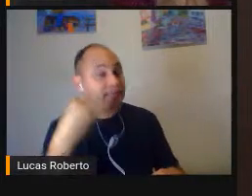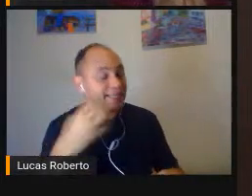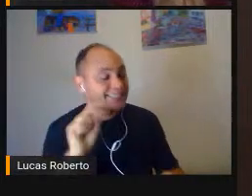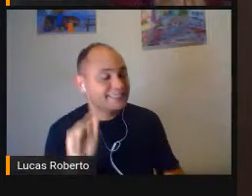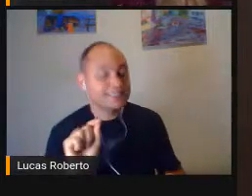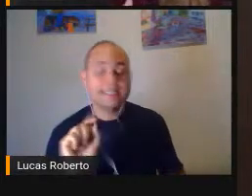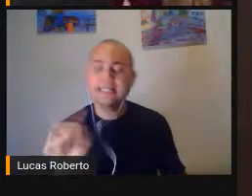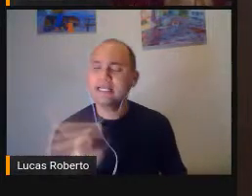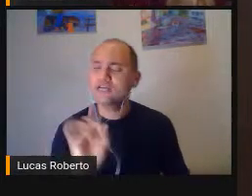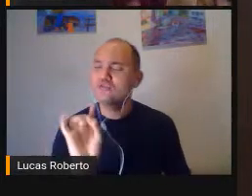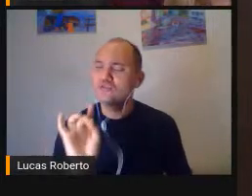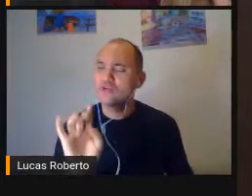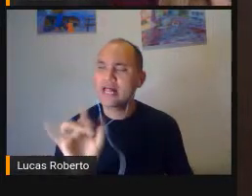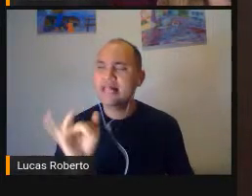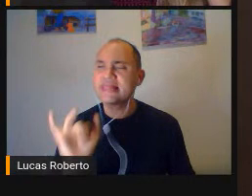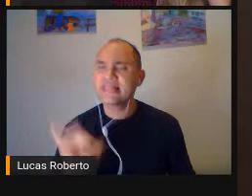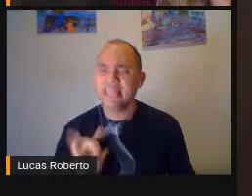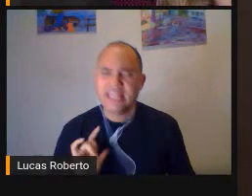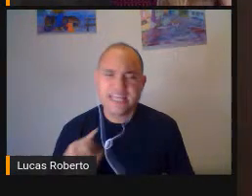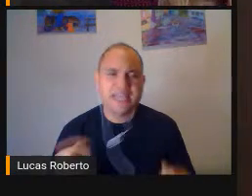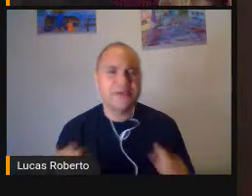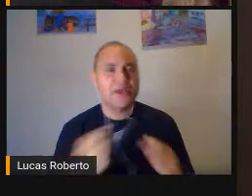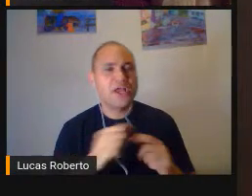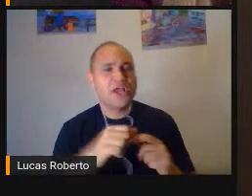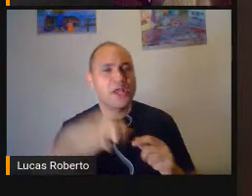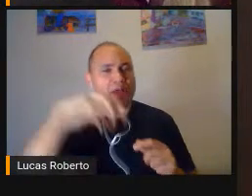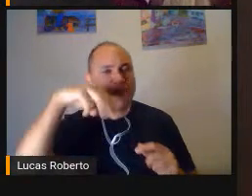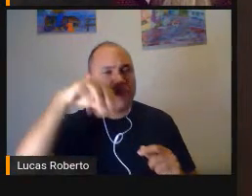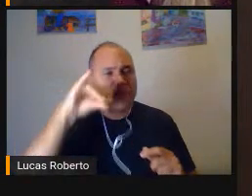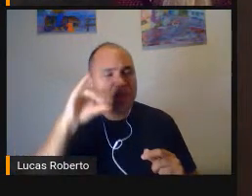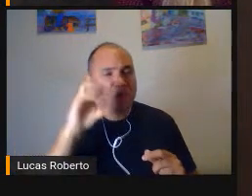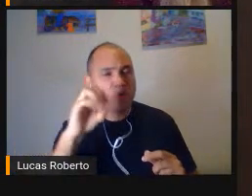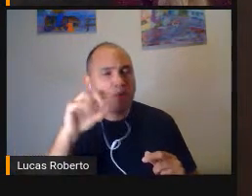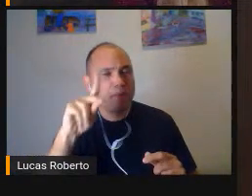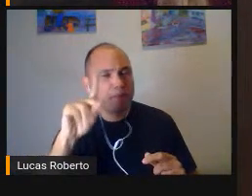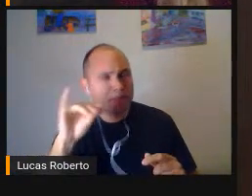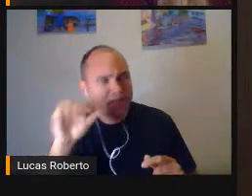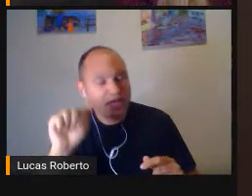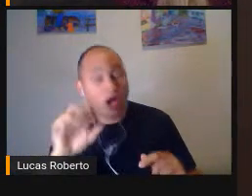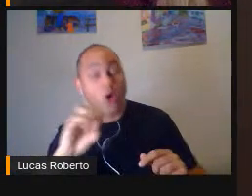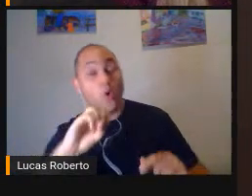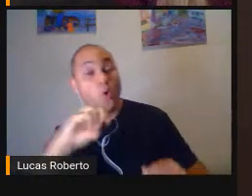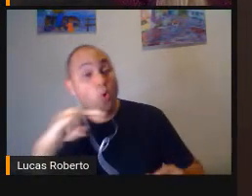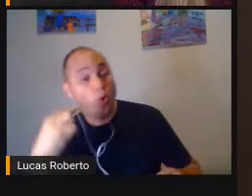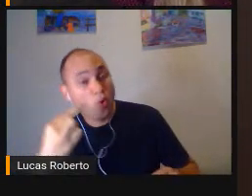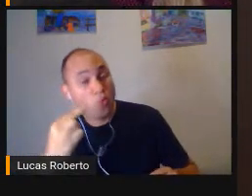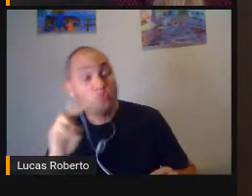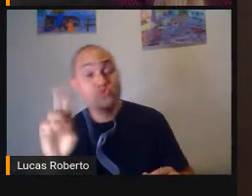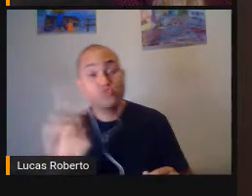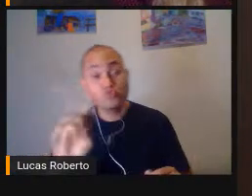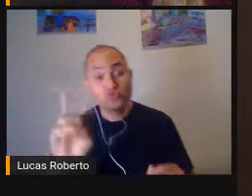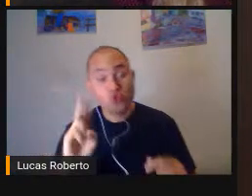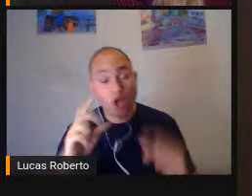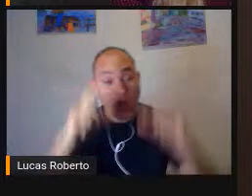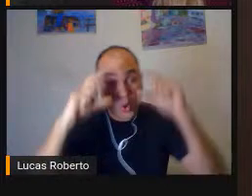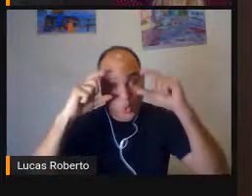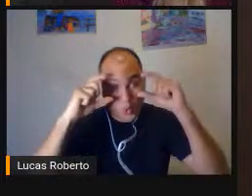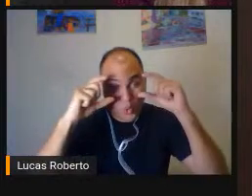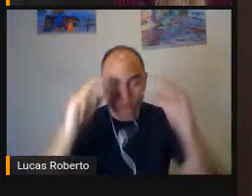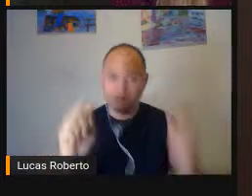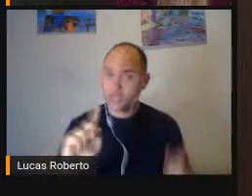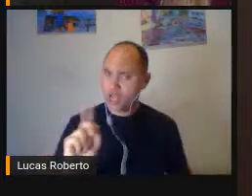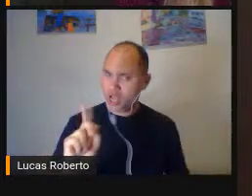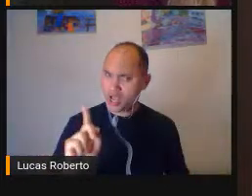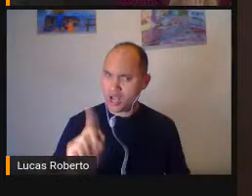Astigmatismo Hipermetropia Ou usar óculos Como eu uso aqui Para a leitura A deficiência visual